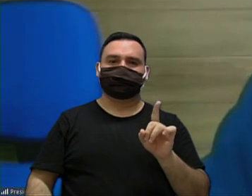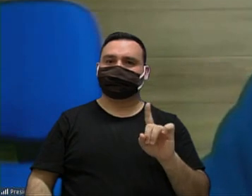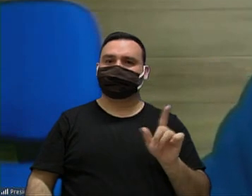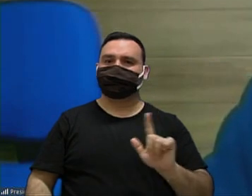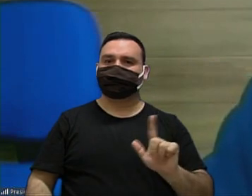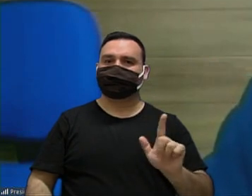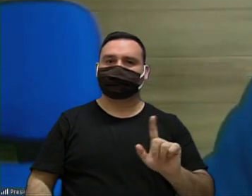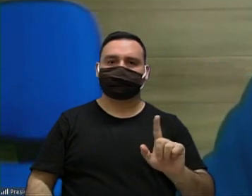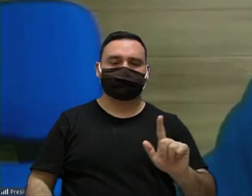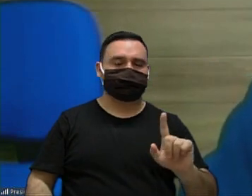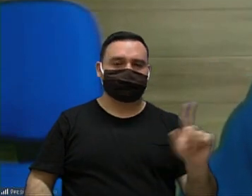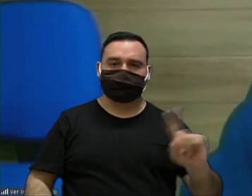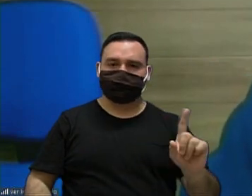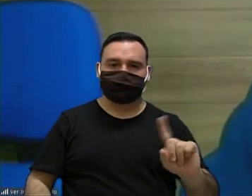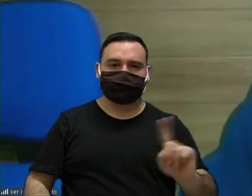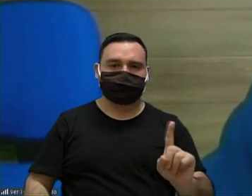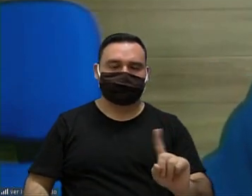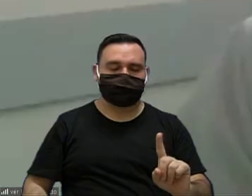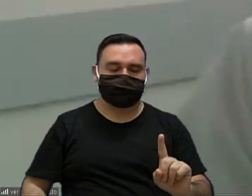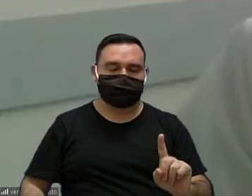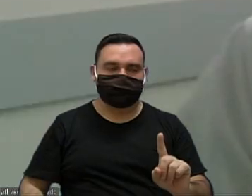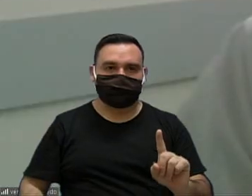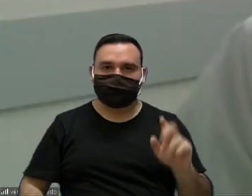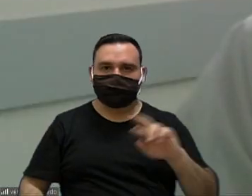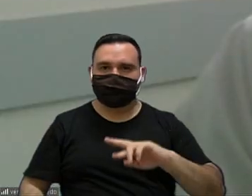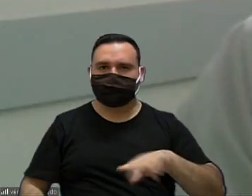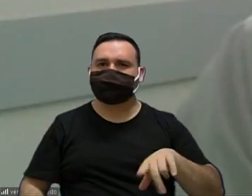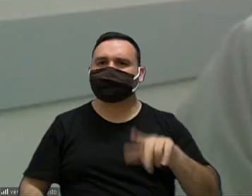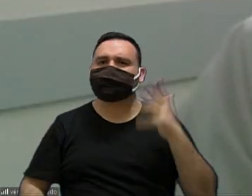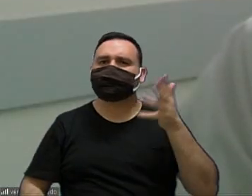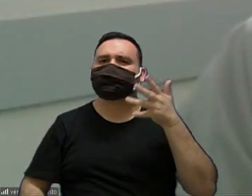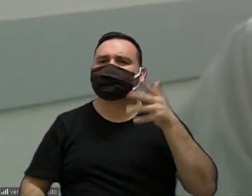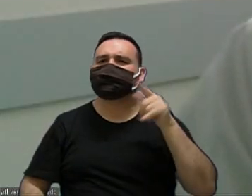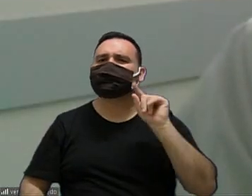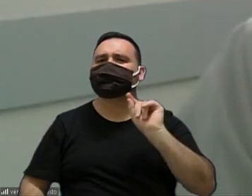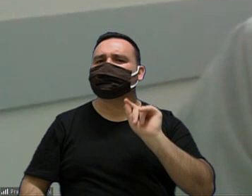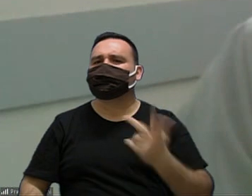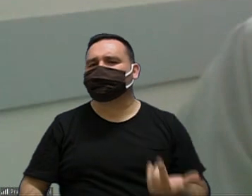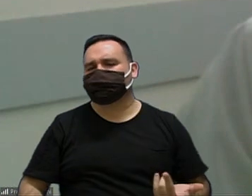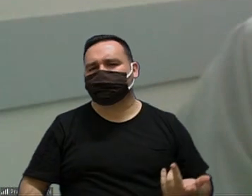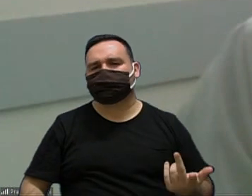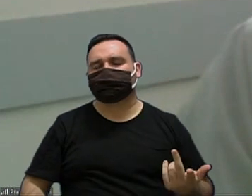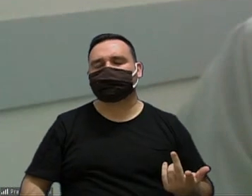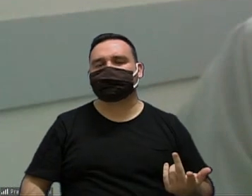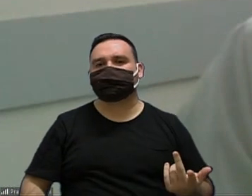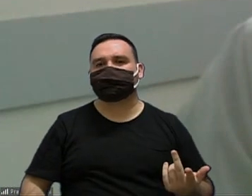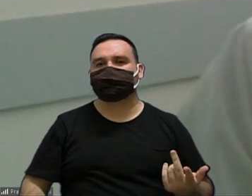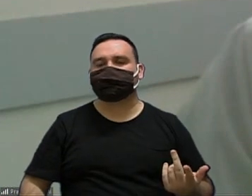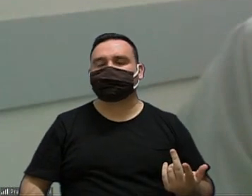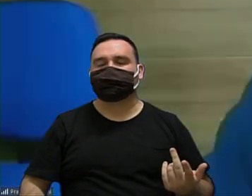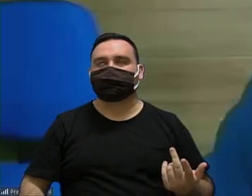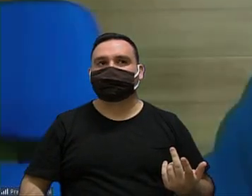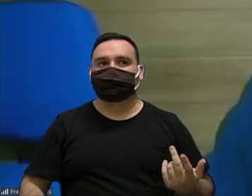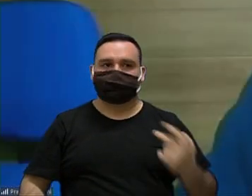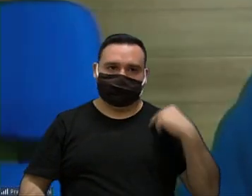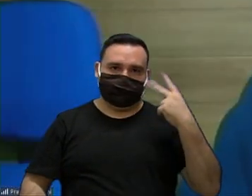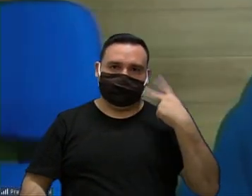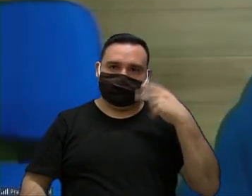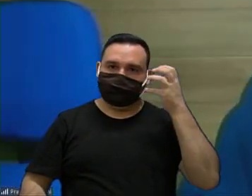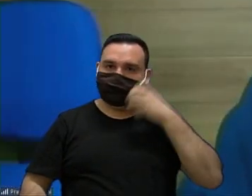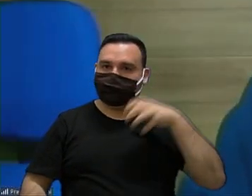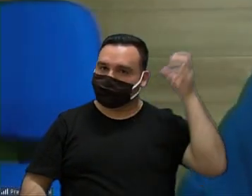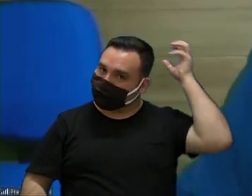não já não é com quem está a palavra não a vereadora ela já encerrou é o vereador